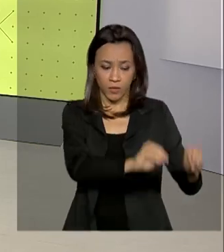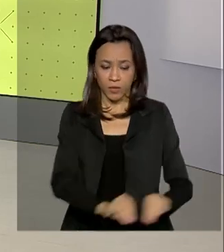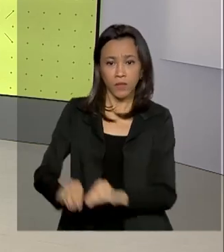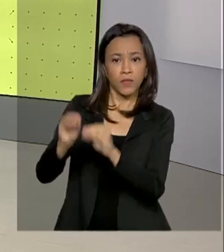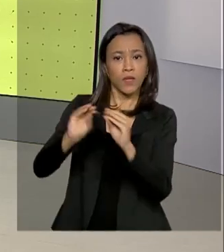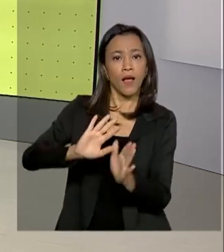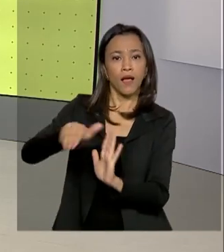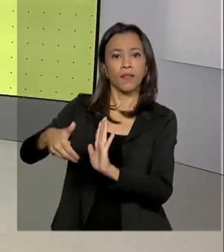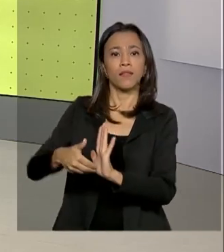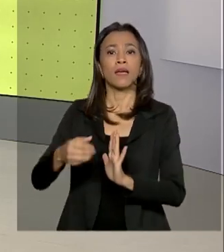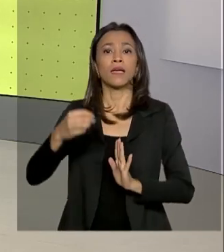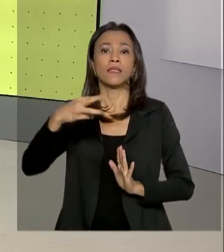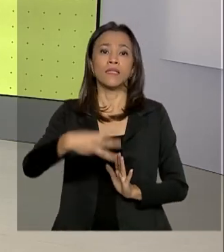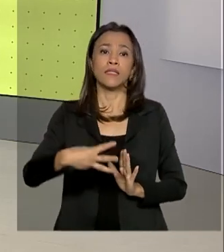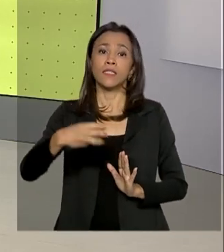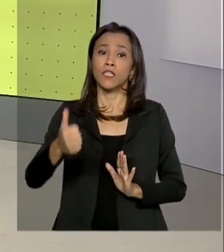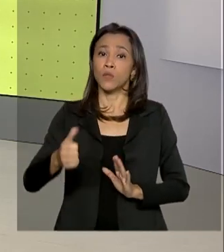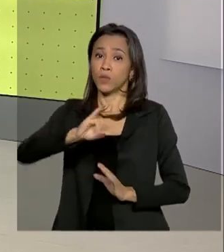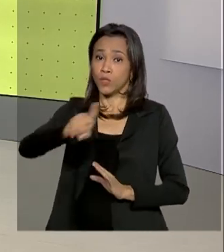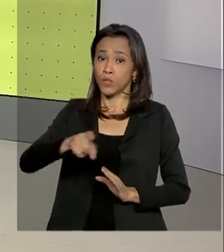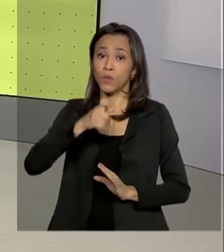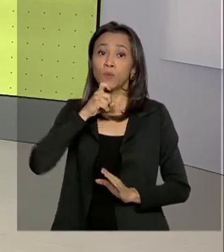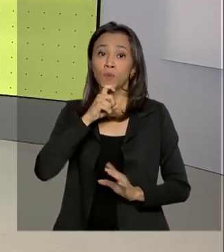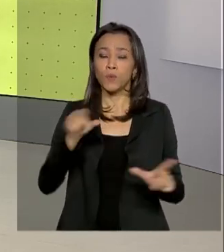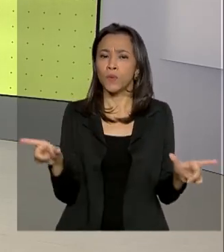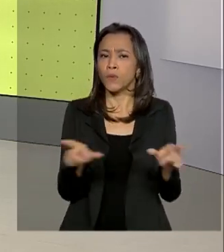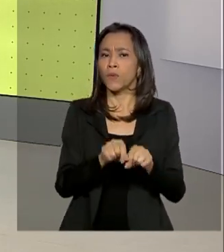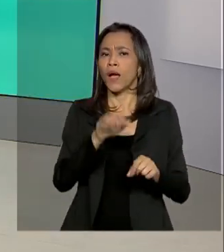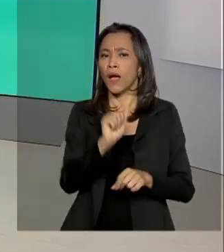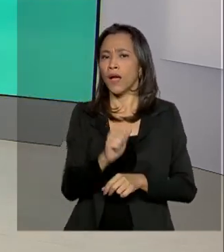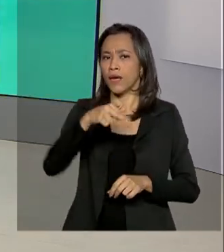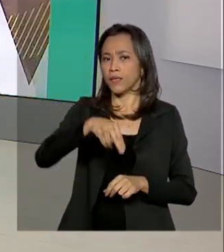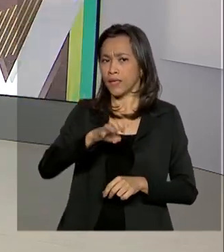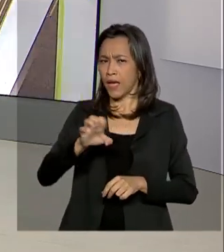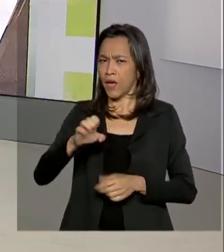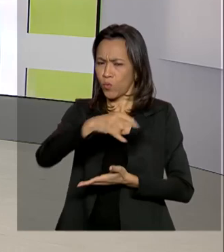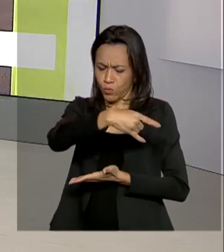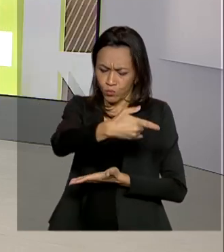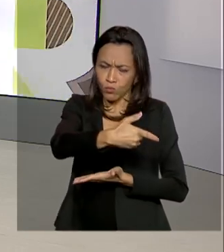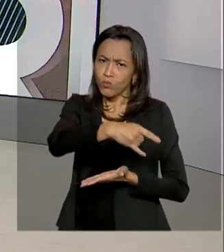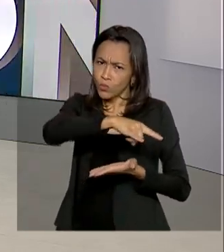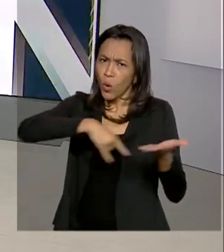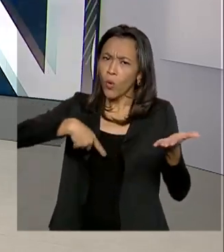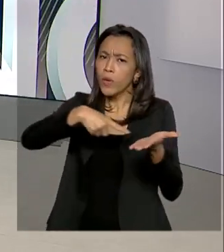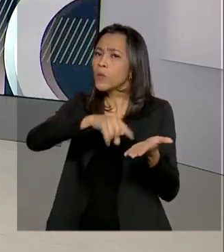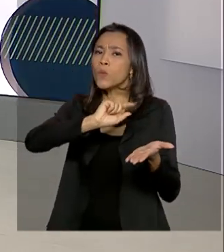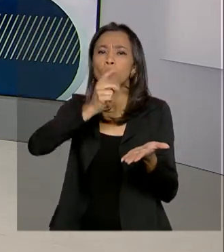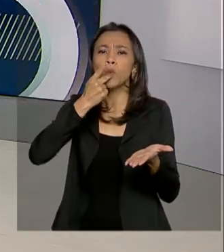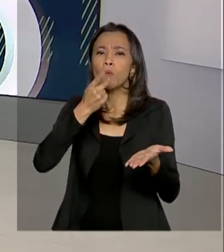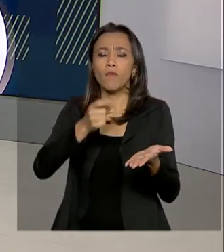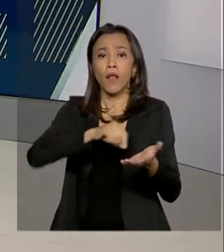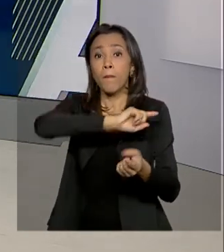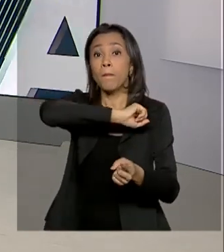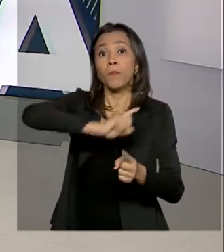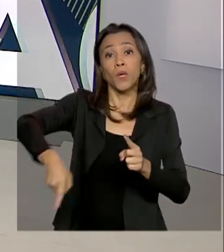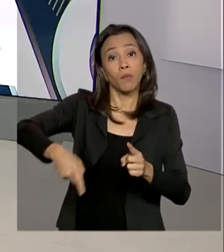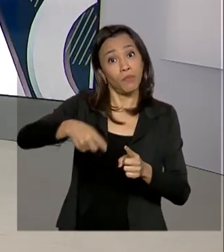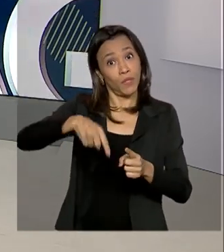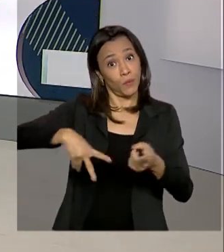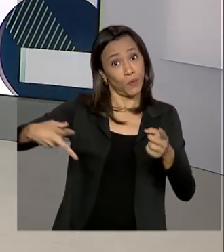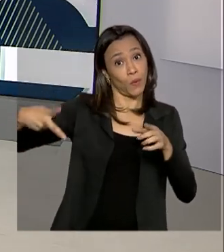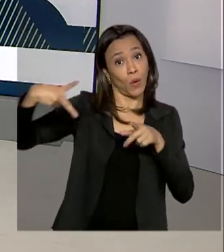31 de julho a resolução da Agência Nacional de Energia Elétrica que proíbe o corte de fornecimento de energia para consumidores